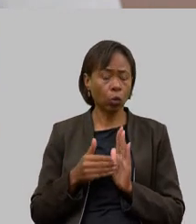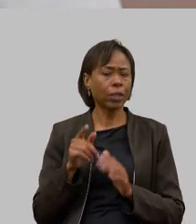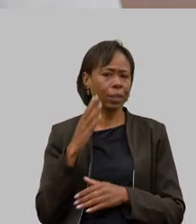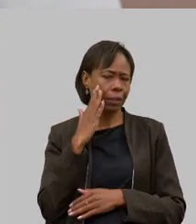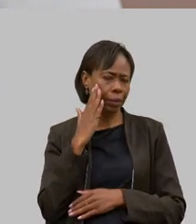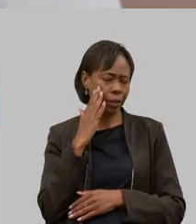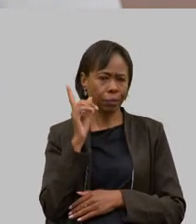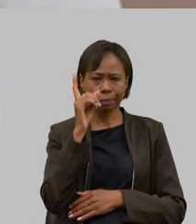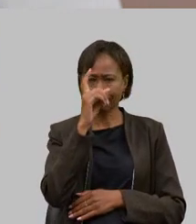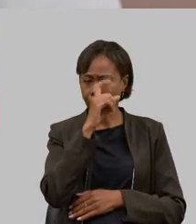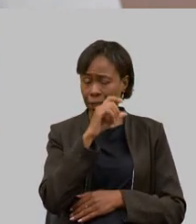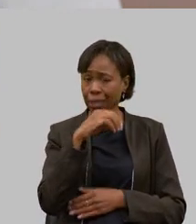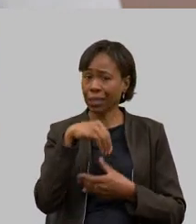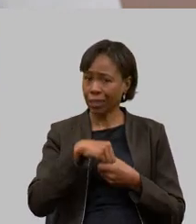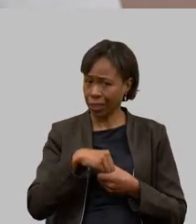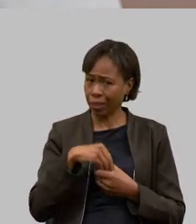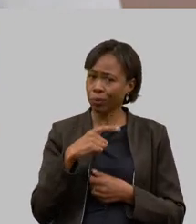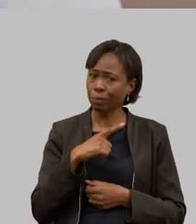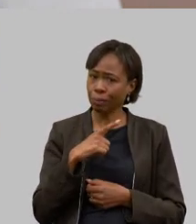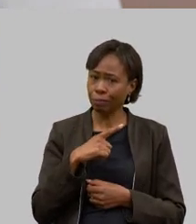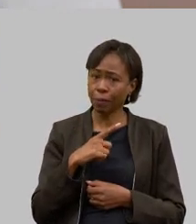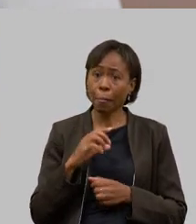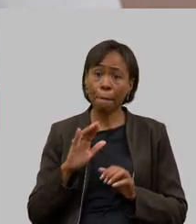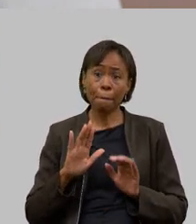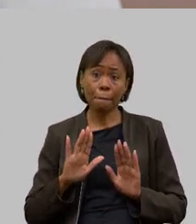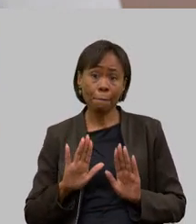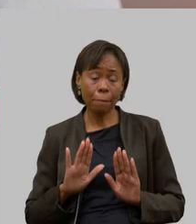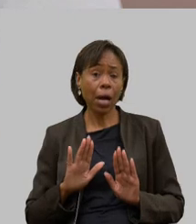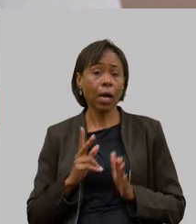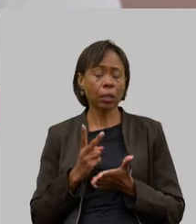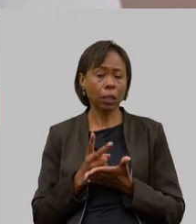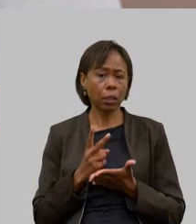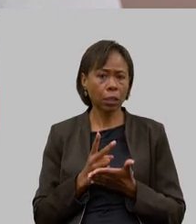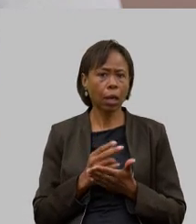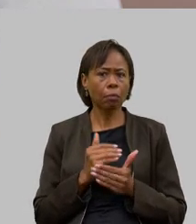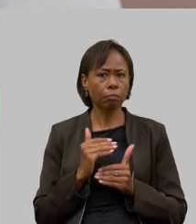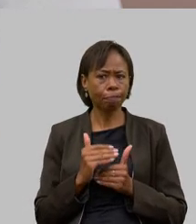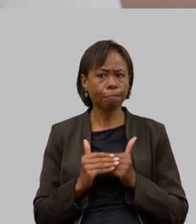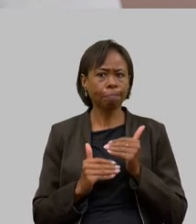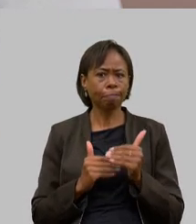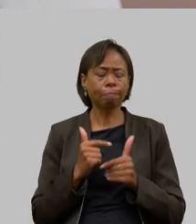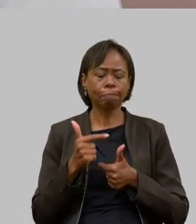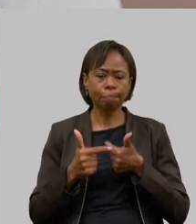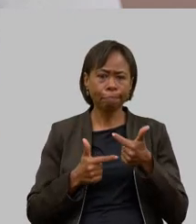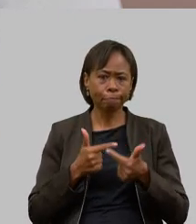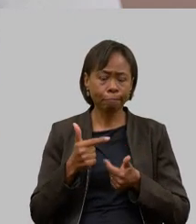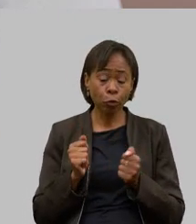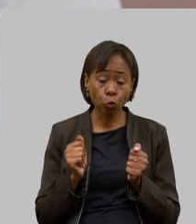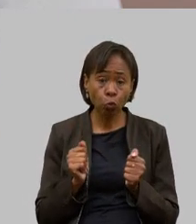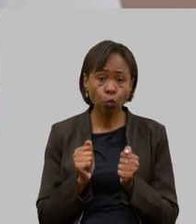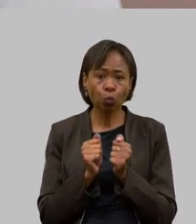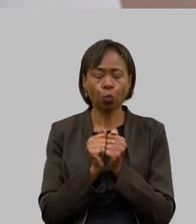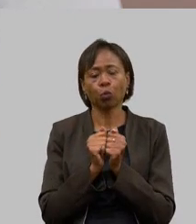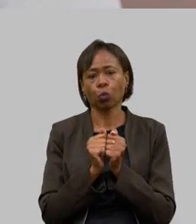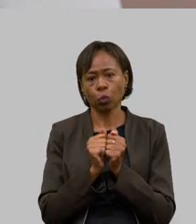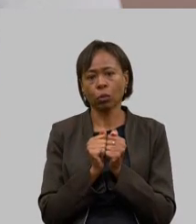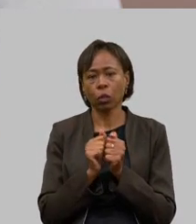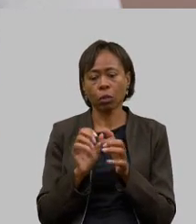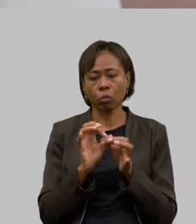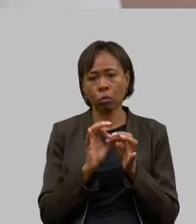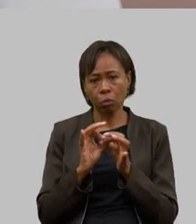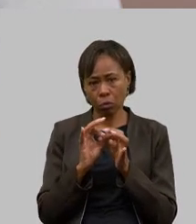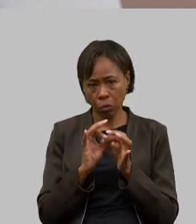internas mas a gente vem cada vez mais trabalhando em conjunto e para poder